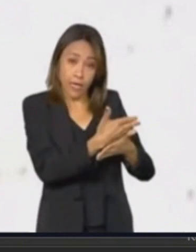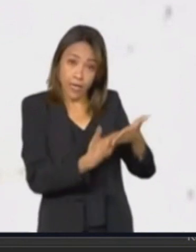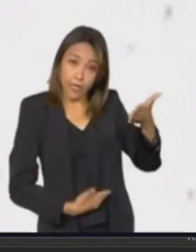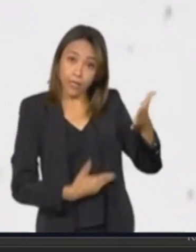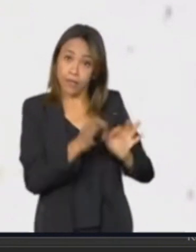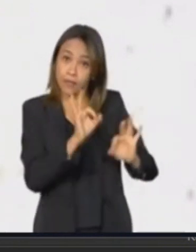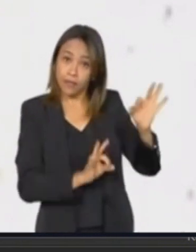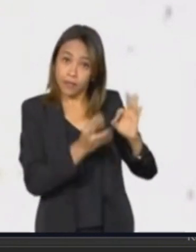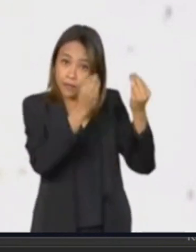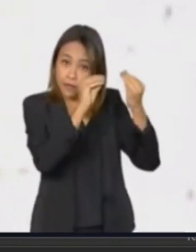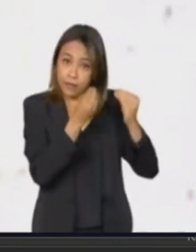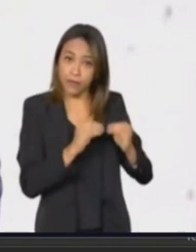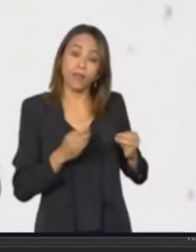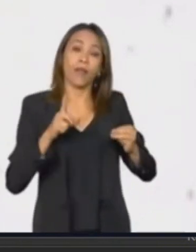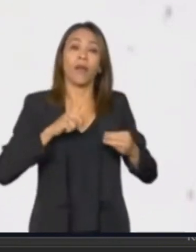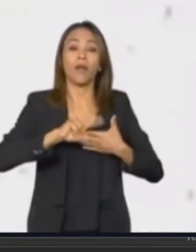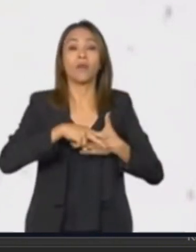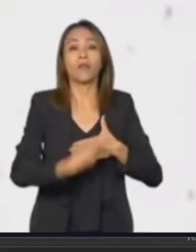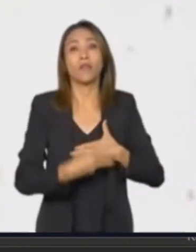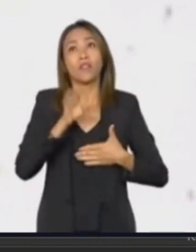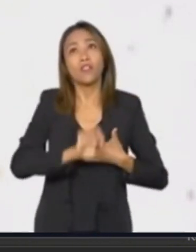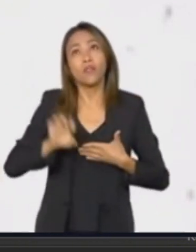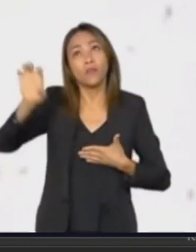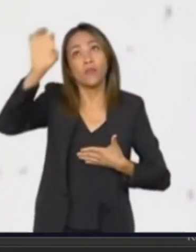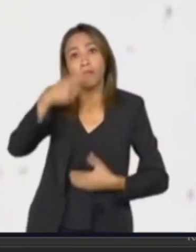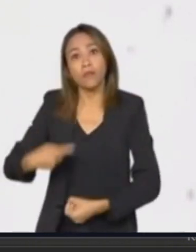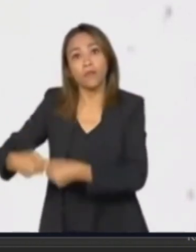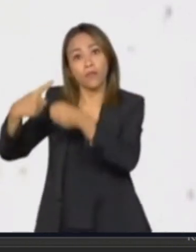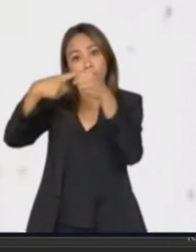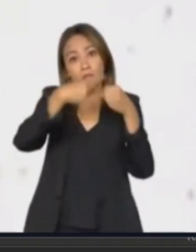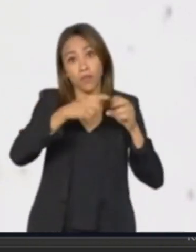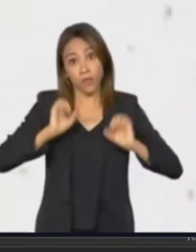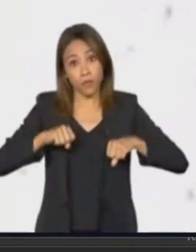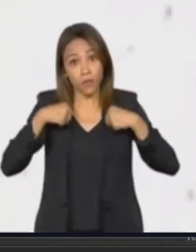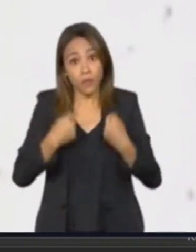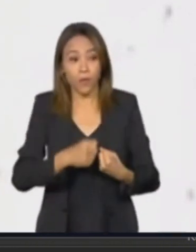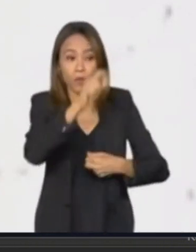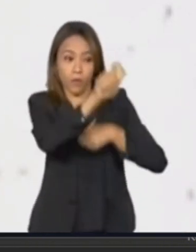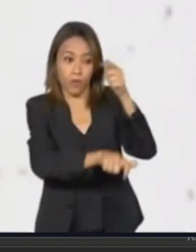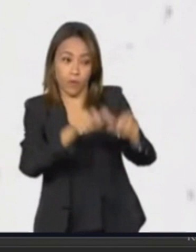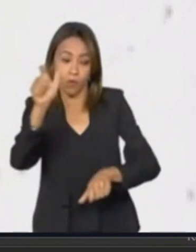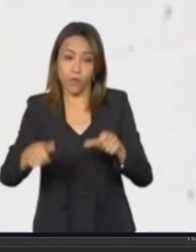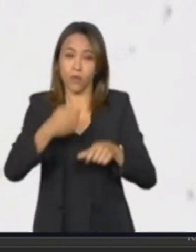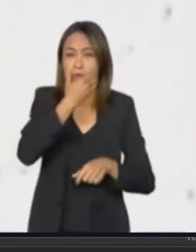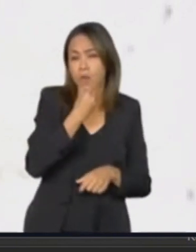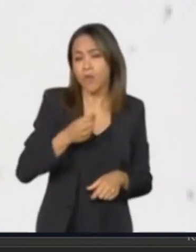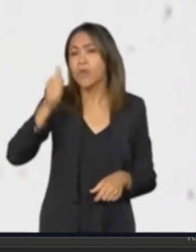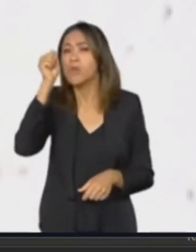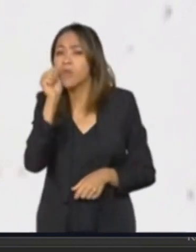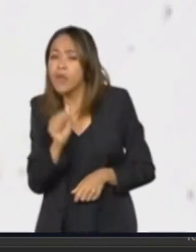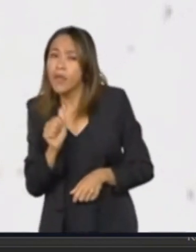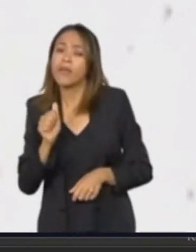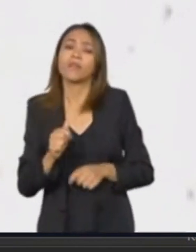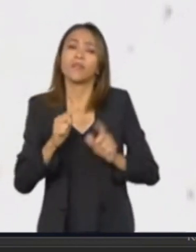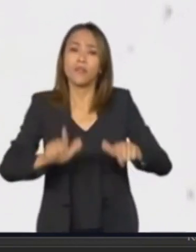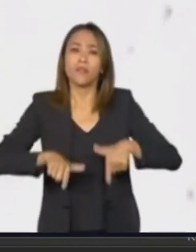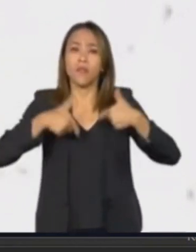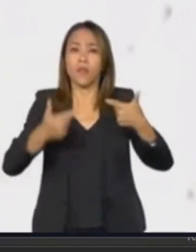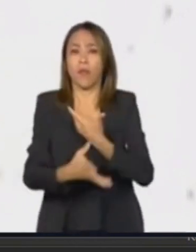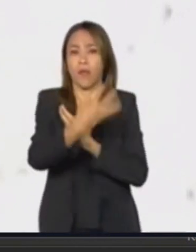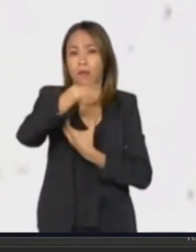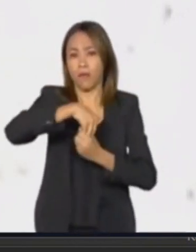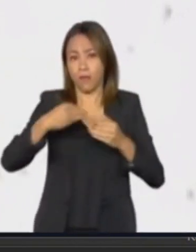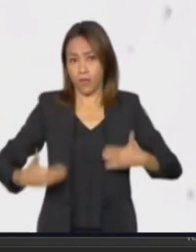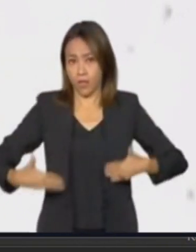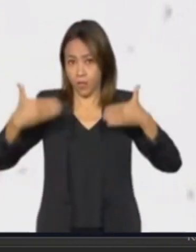e municípios. O plano é reflexo do esforço das trabalhadoras e trabalhadores do Ministério dos Direitos Humanos da Cidadania, que